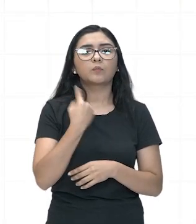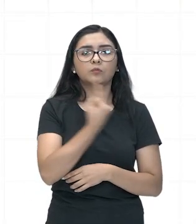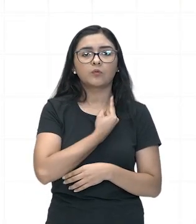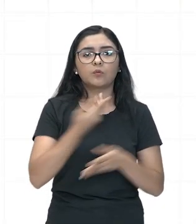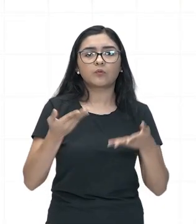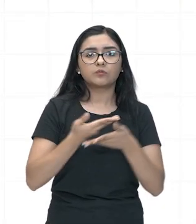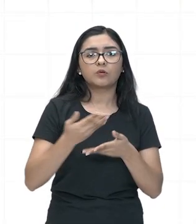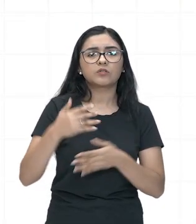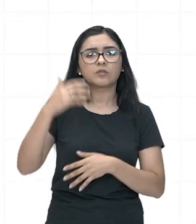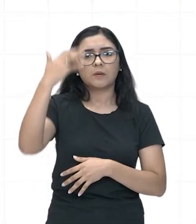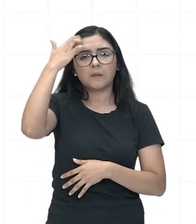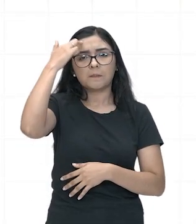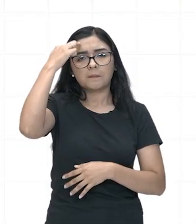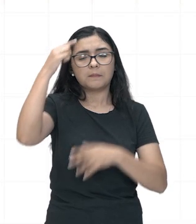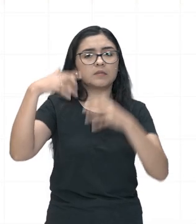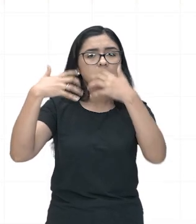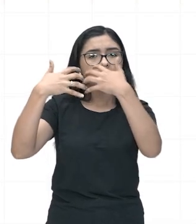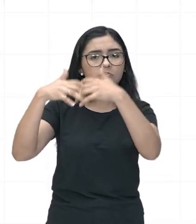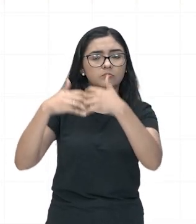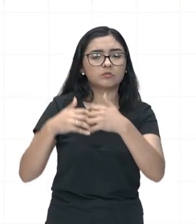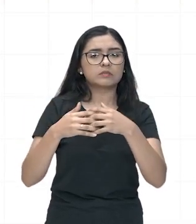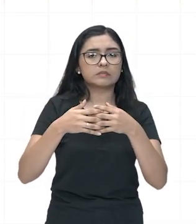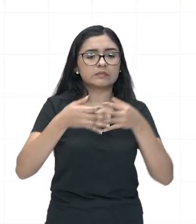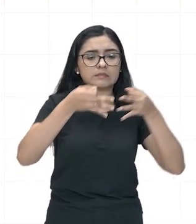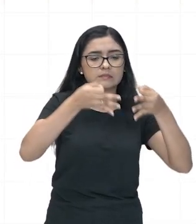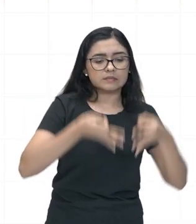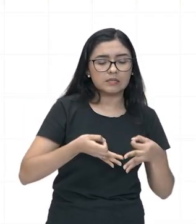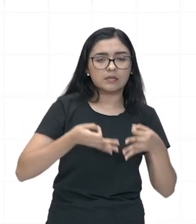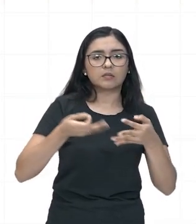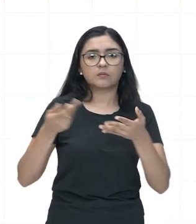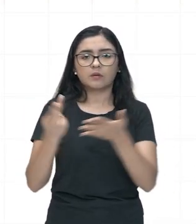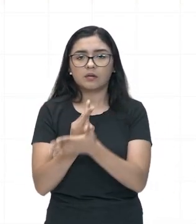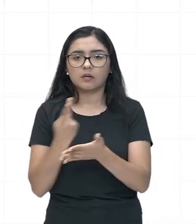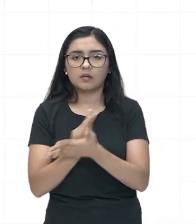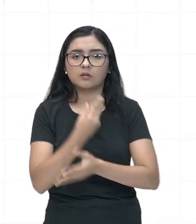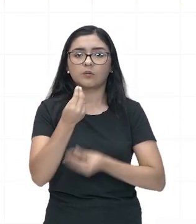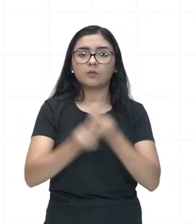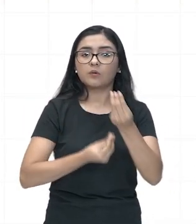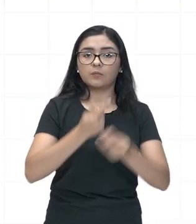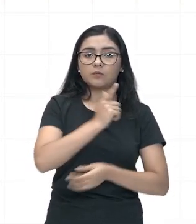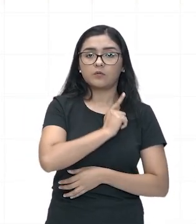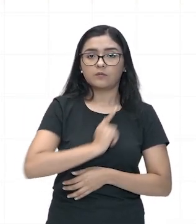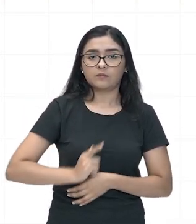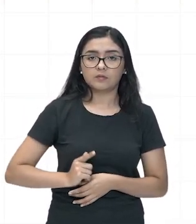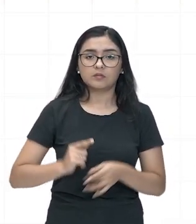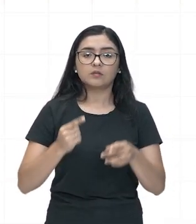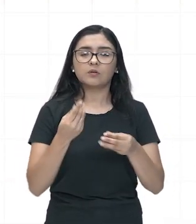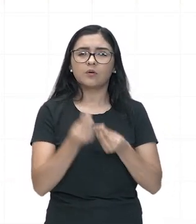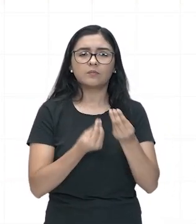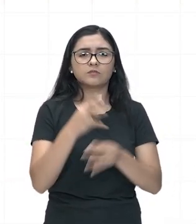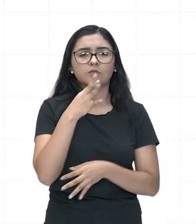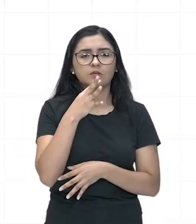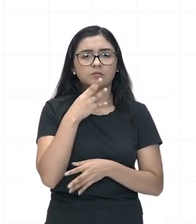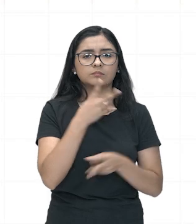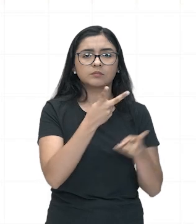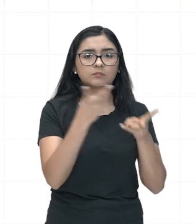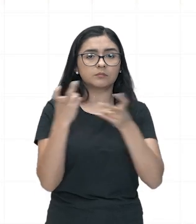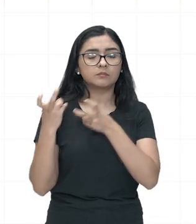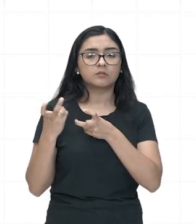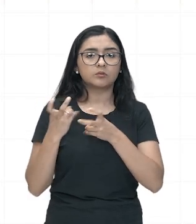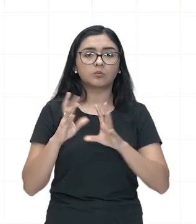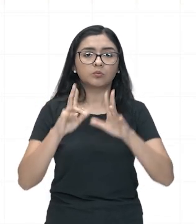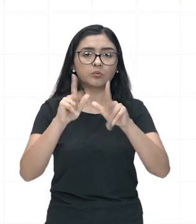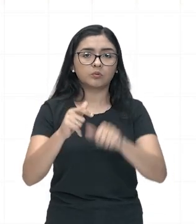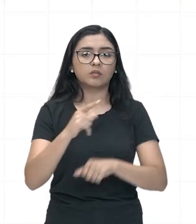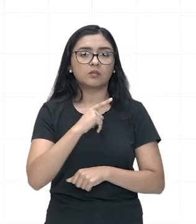sobre o que é certo ou errado, como governamos, como conhecemos as coisas e o que existe